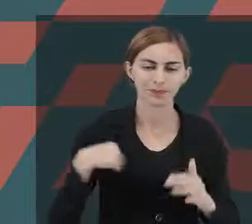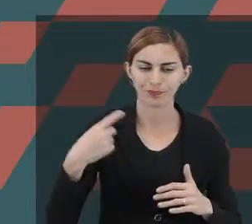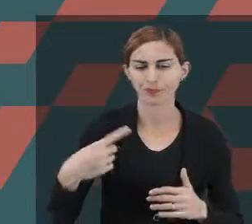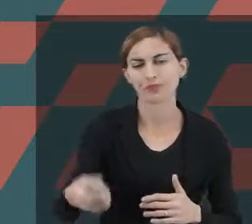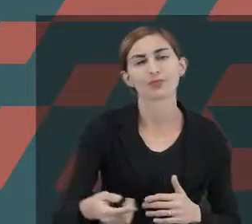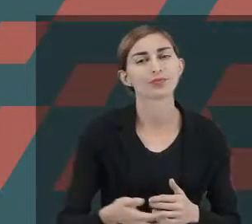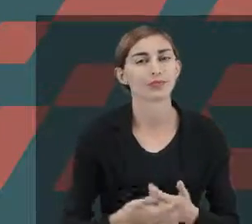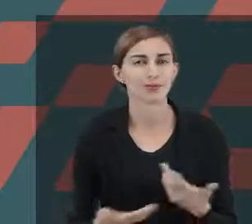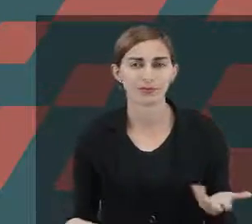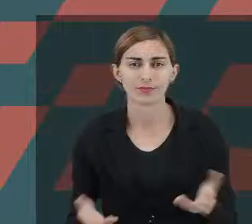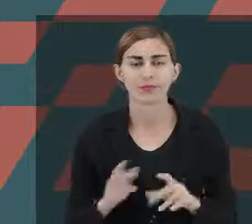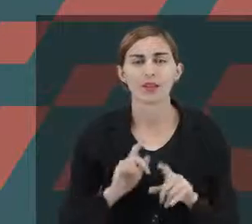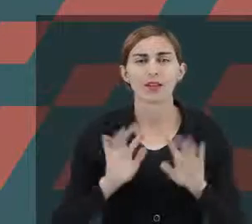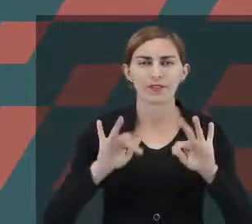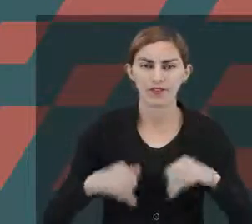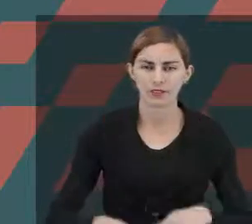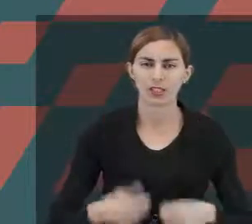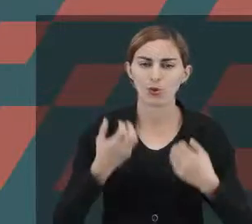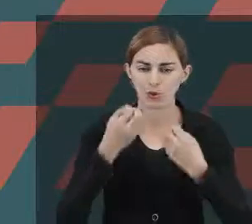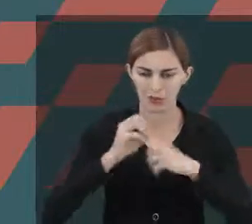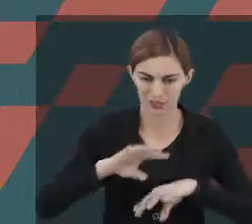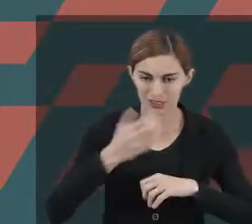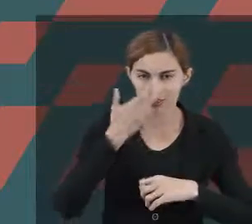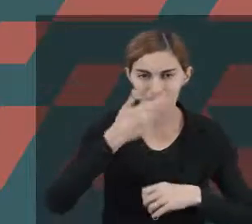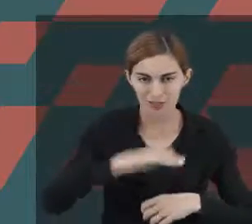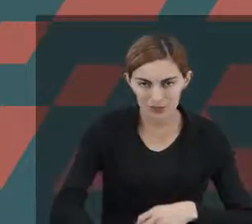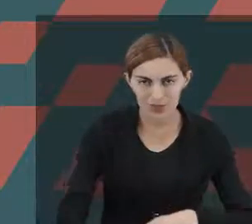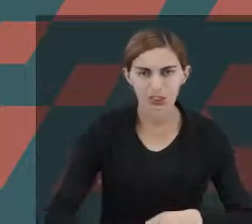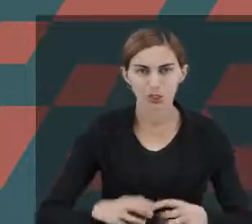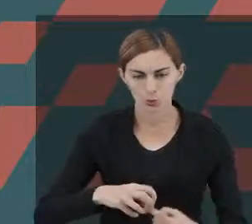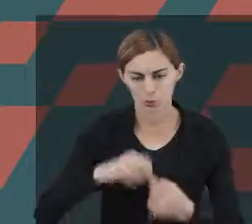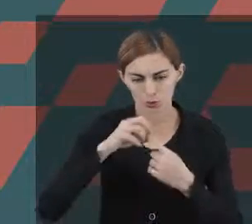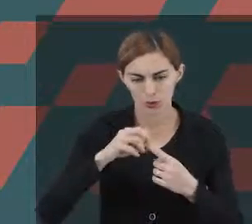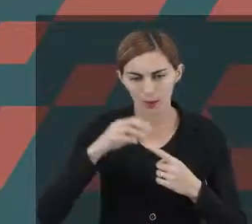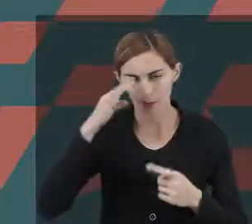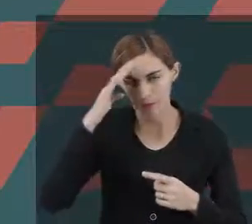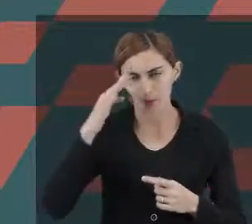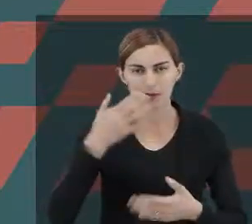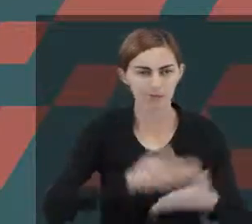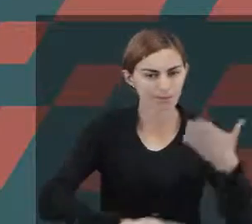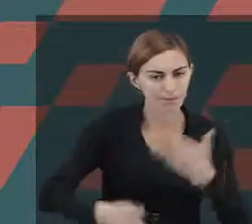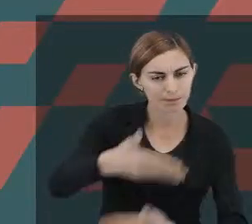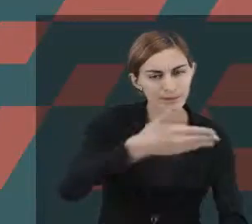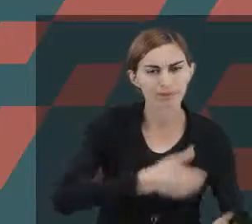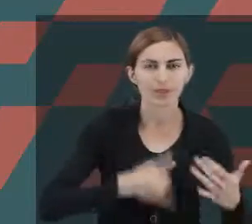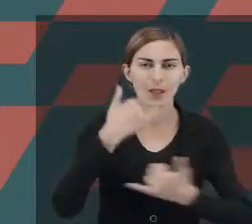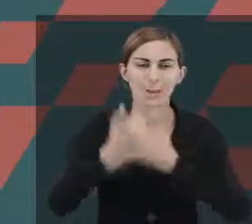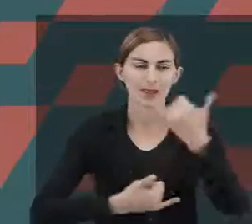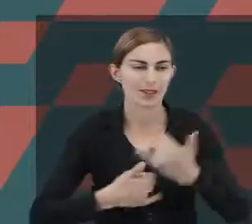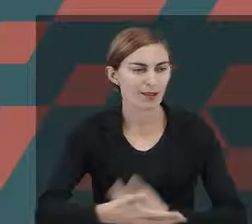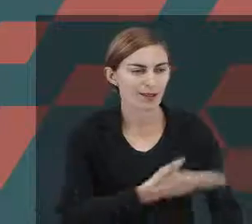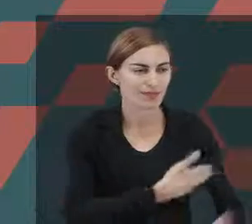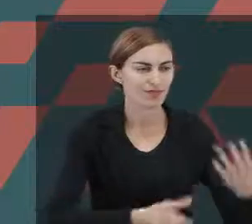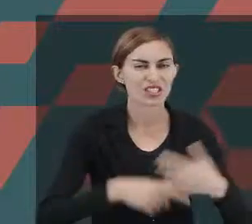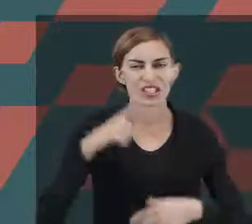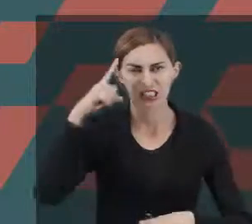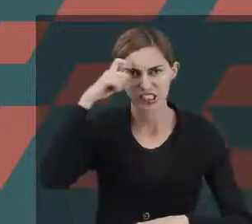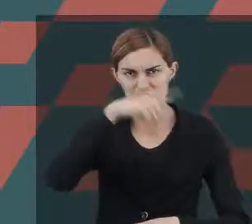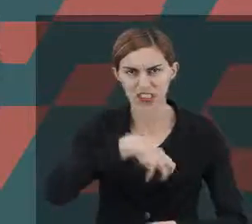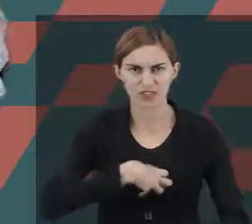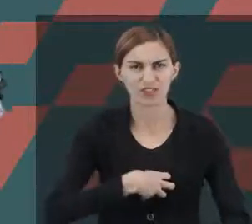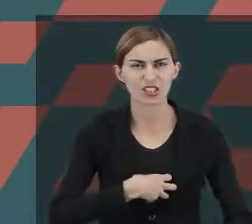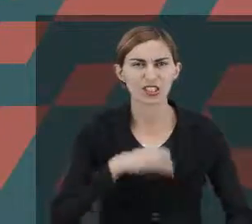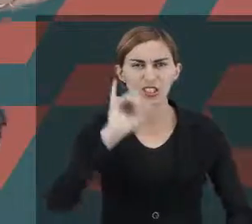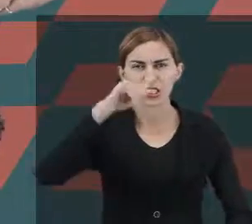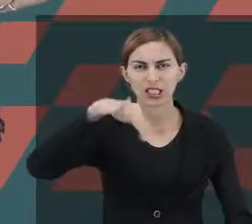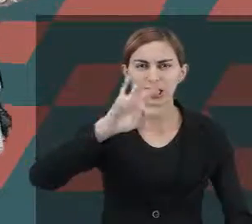no dia a dia. Afinal de contas, na educação infantil, o eixo estruturante é o brincar e a interação. Se eu tenho essa dificuldade de